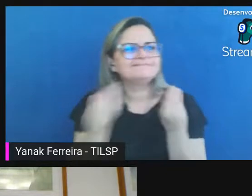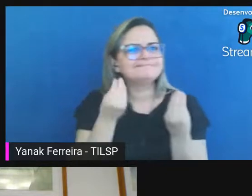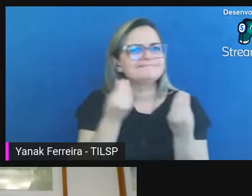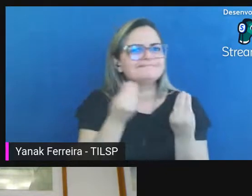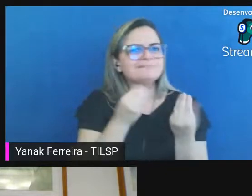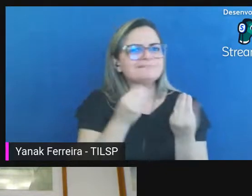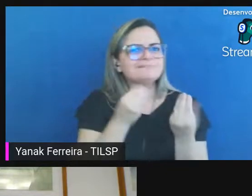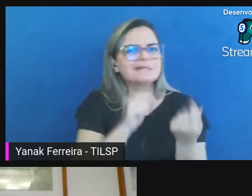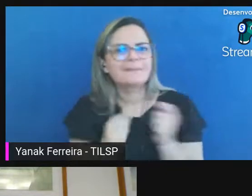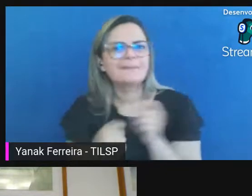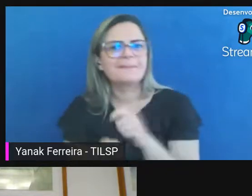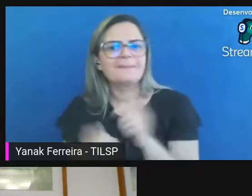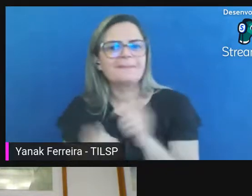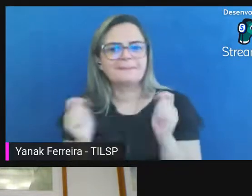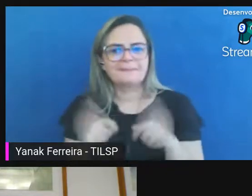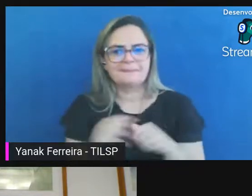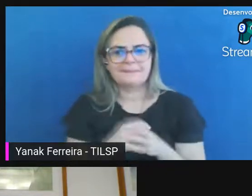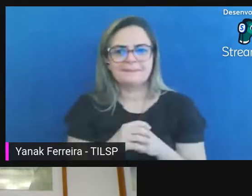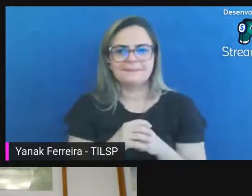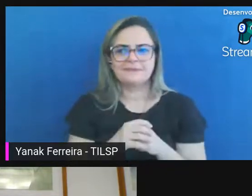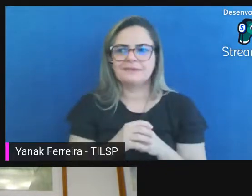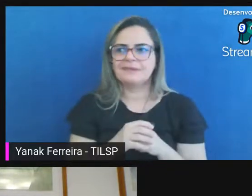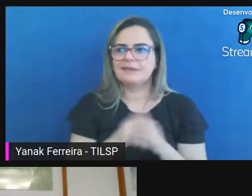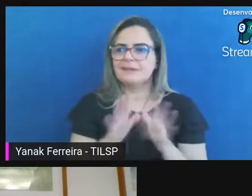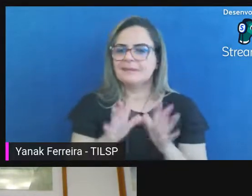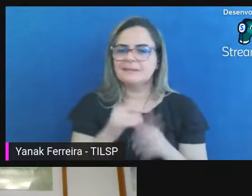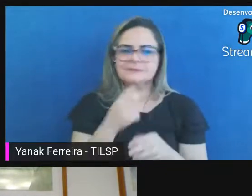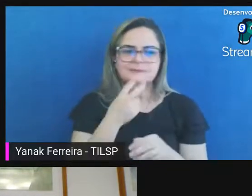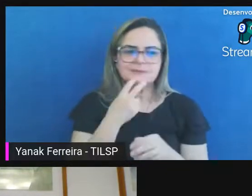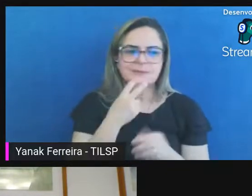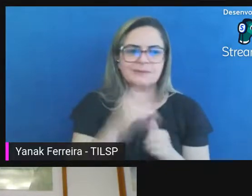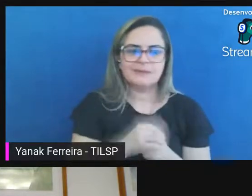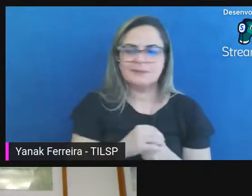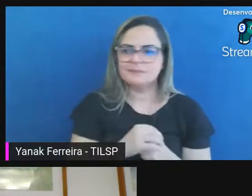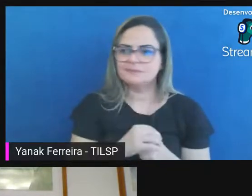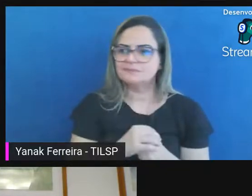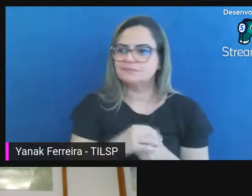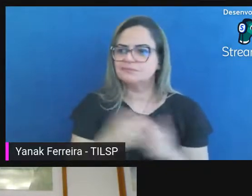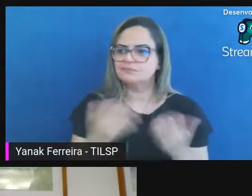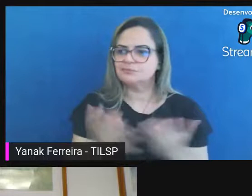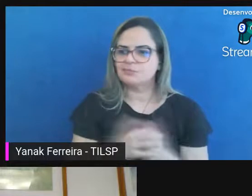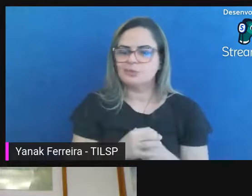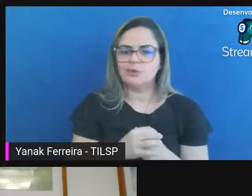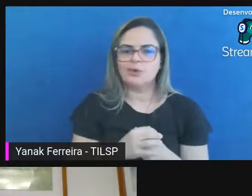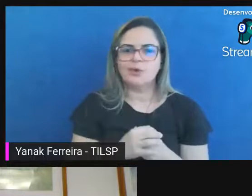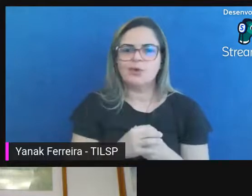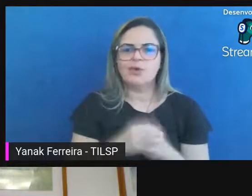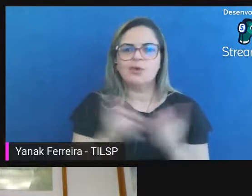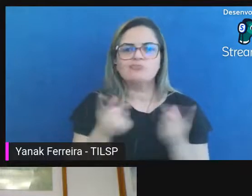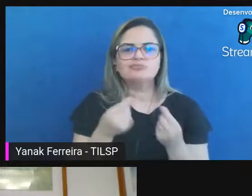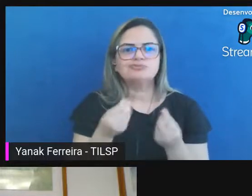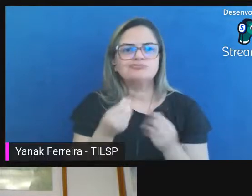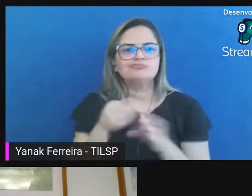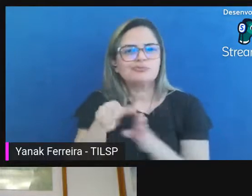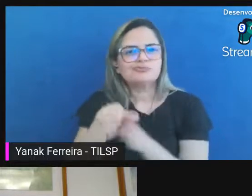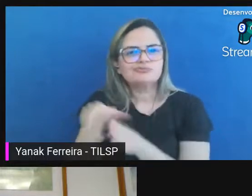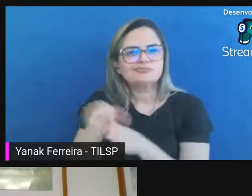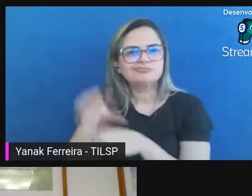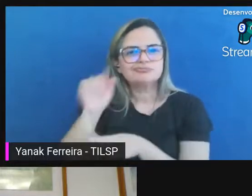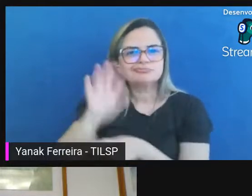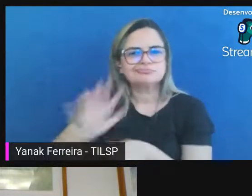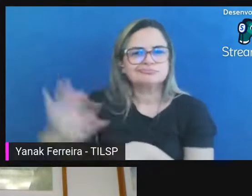possibilidade mas não parou por aí atualmente o Conselho Nacional de Arquivos está com uma Câmara